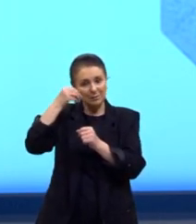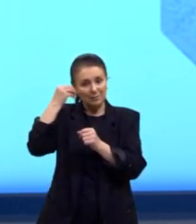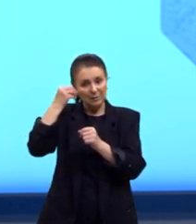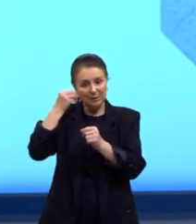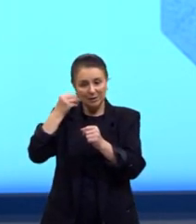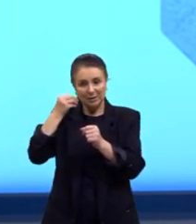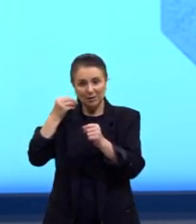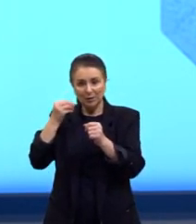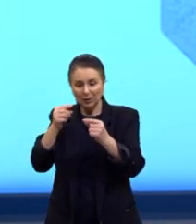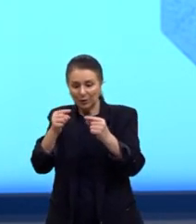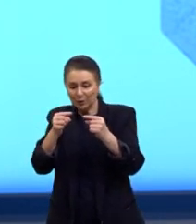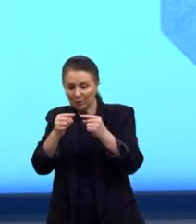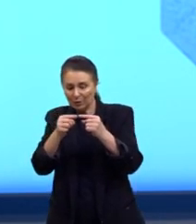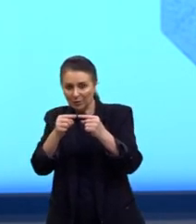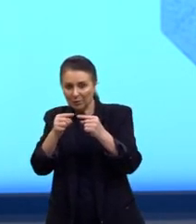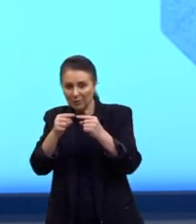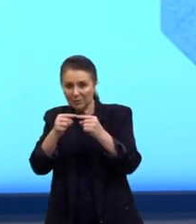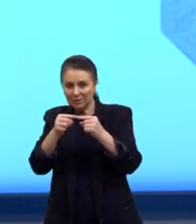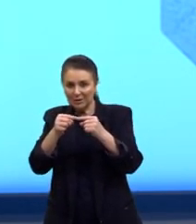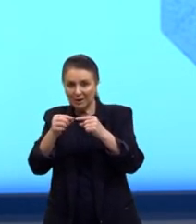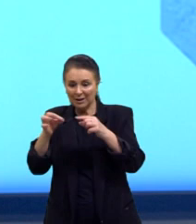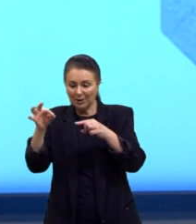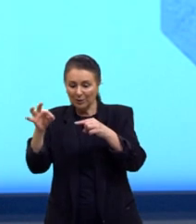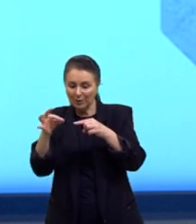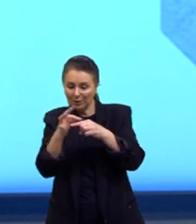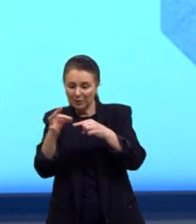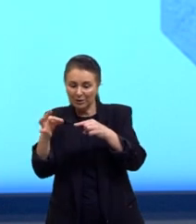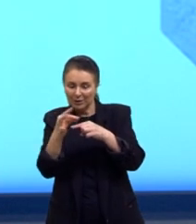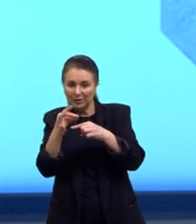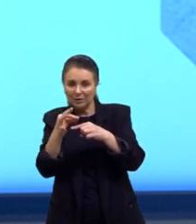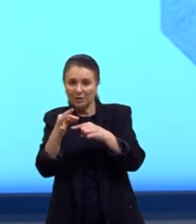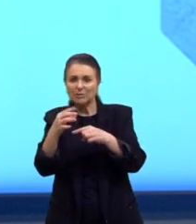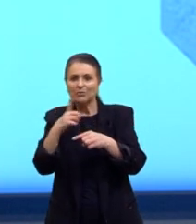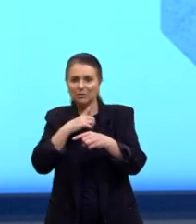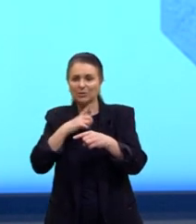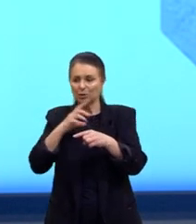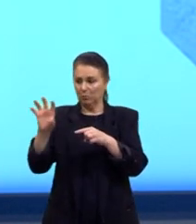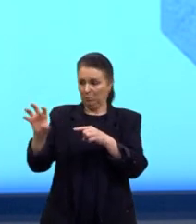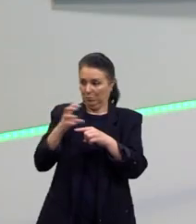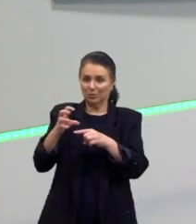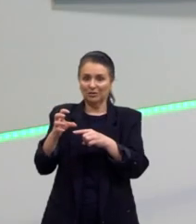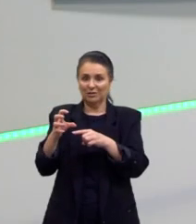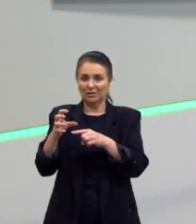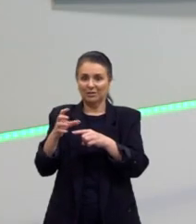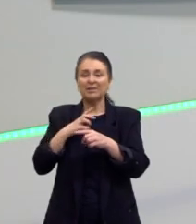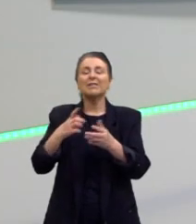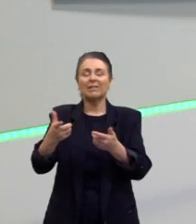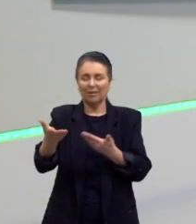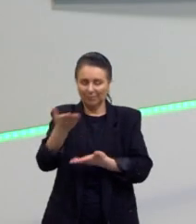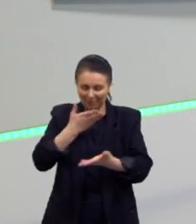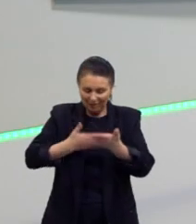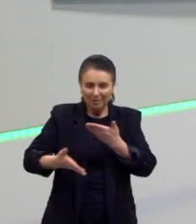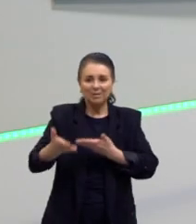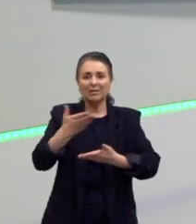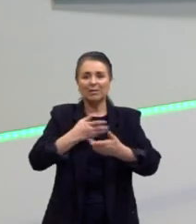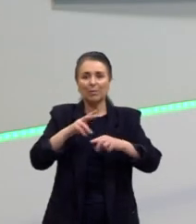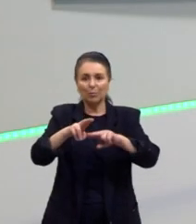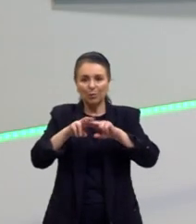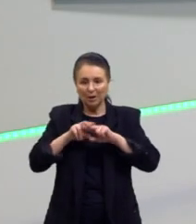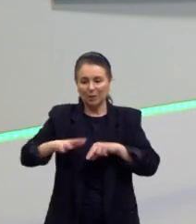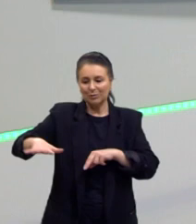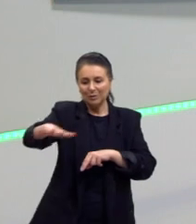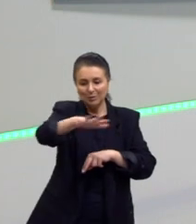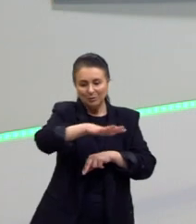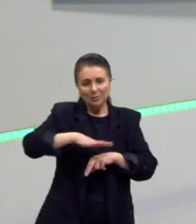Um eclipse no outro, a gente vai sentir uma fraca, né? Interação entre eles por causa desse campo